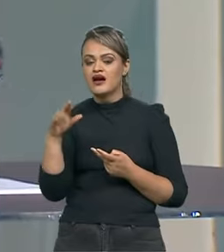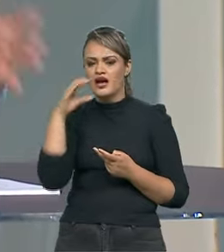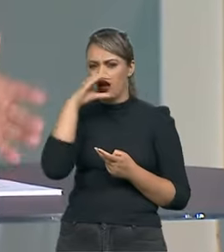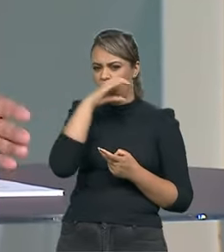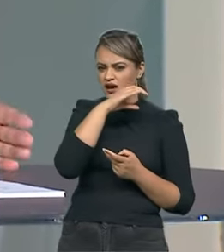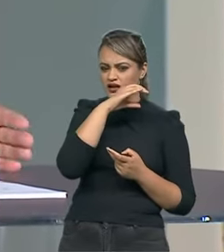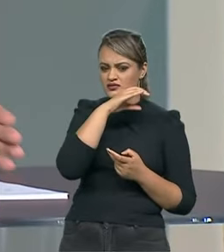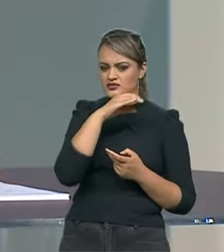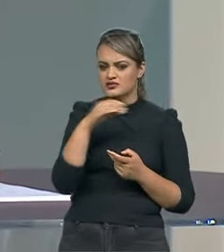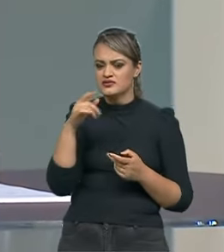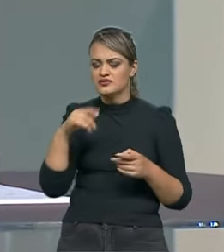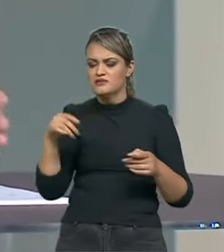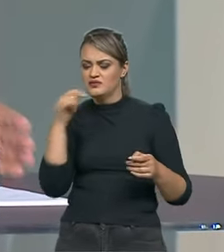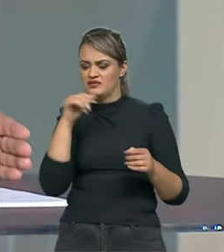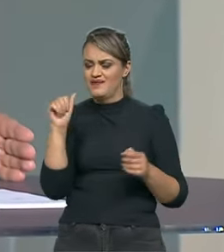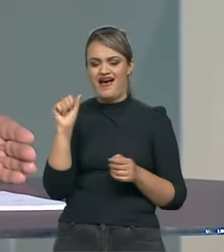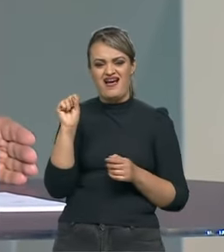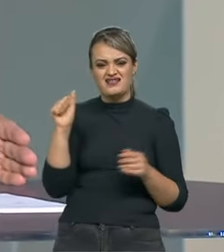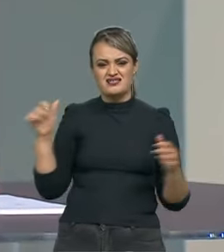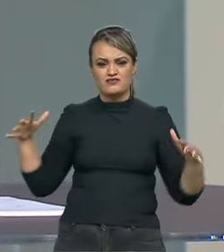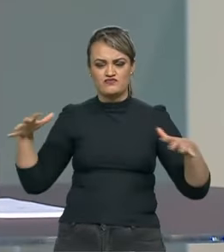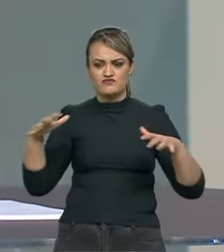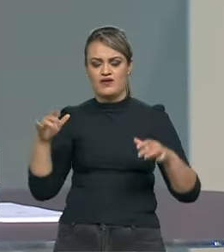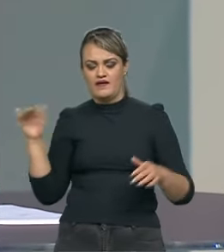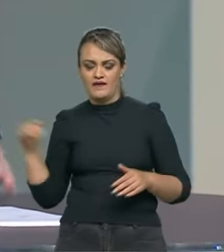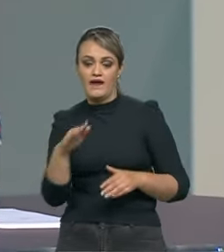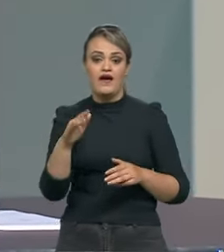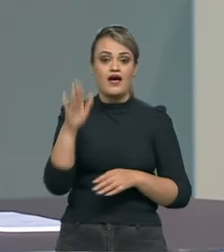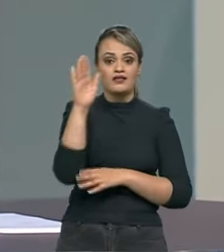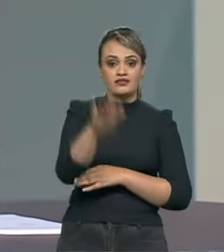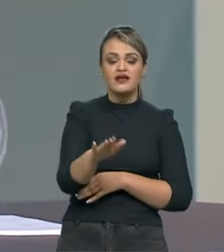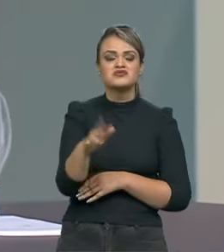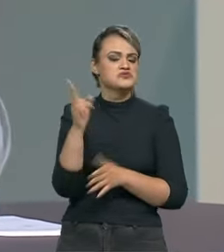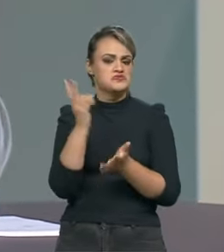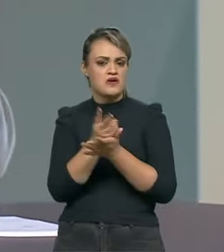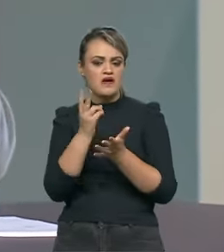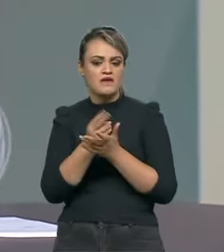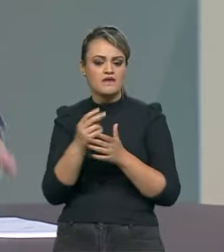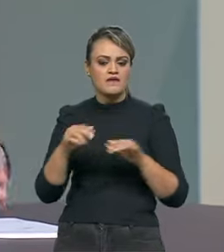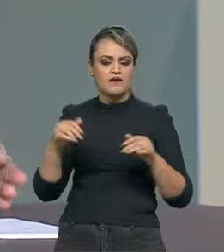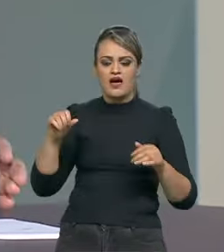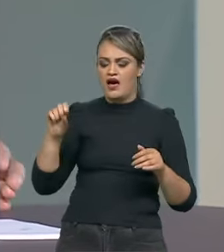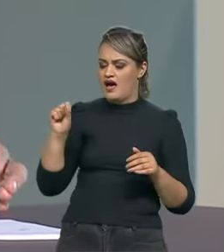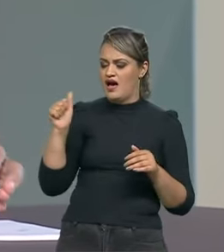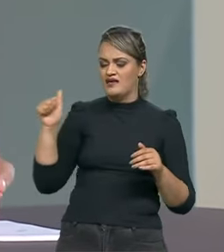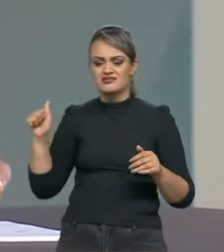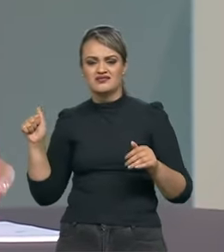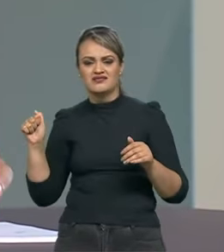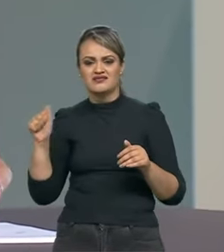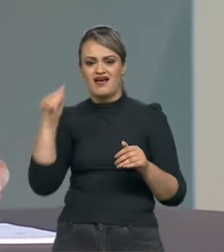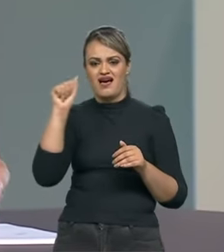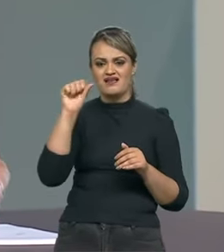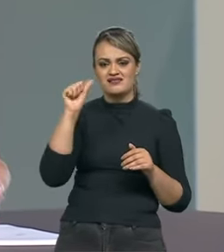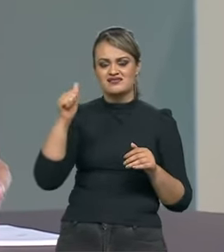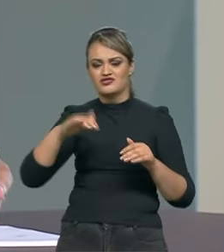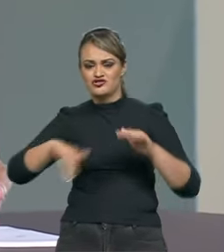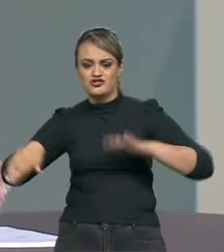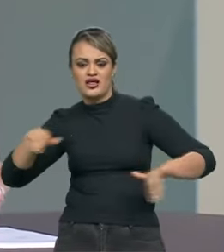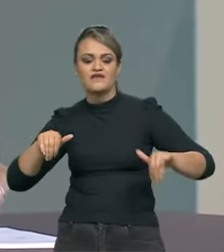botava um pouco de asa, era mais rápido todo mundo. No fim da tarde, a mesma coisa, eu tirava a asa, eu tirava a asa. Então,